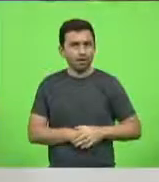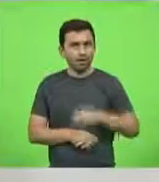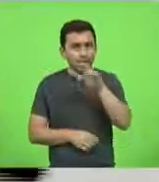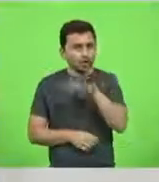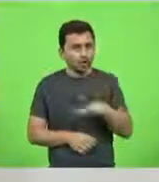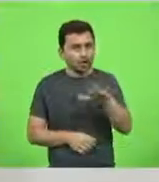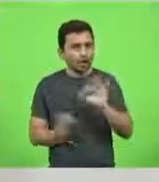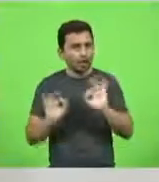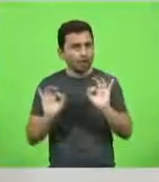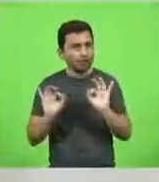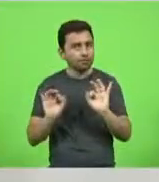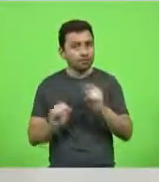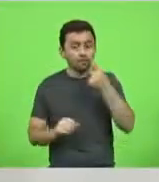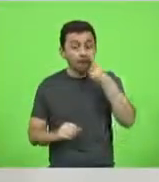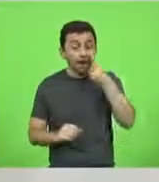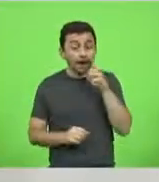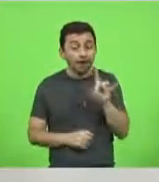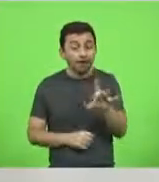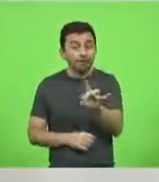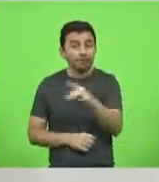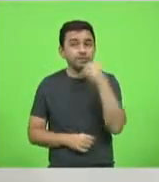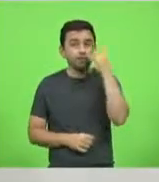Eu vou dissecar essa lista por deputado.